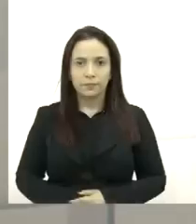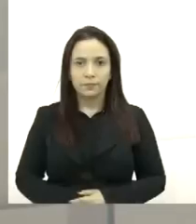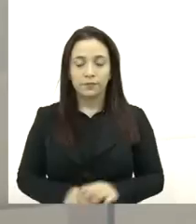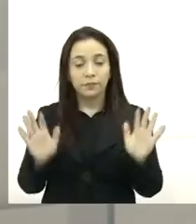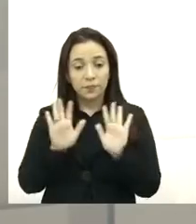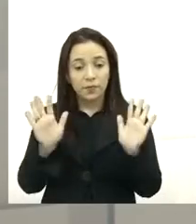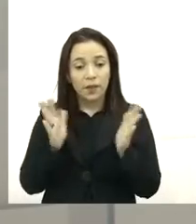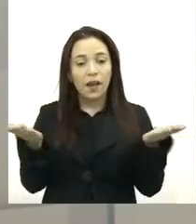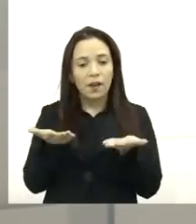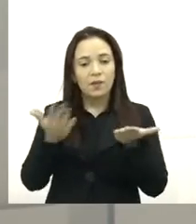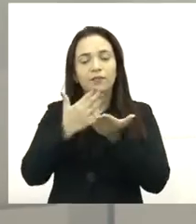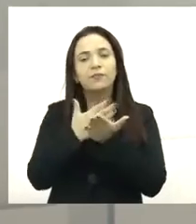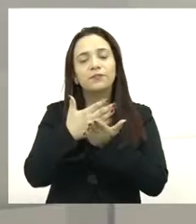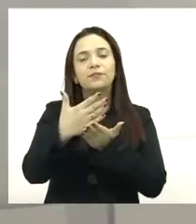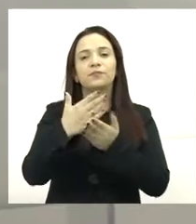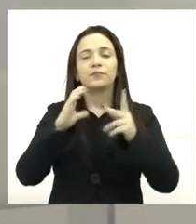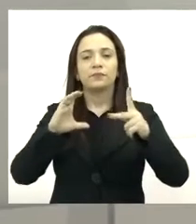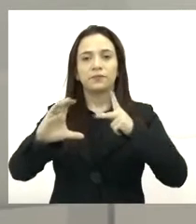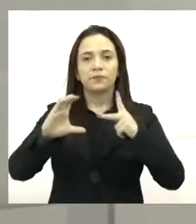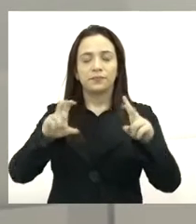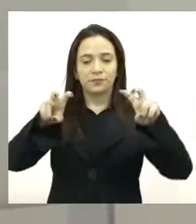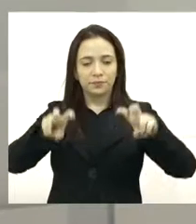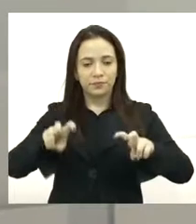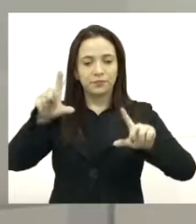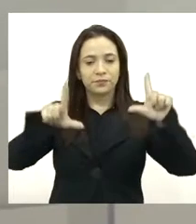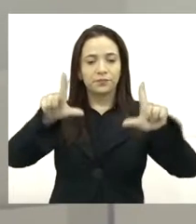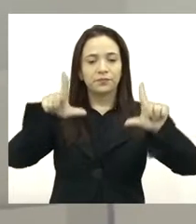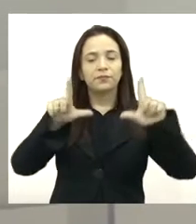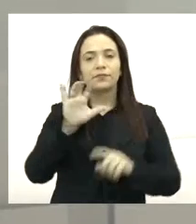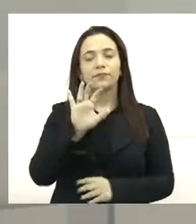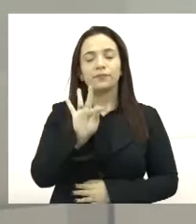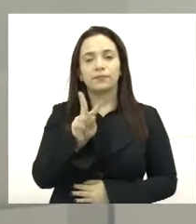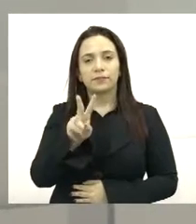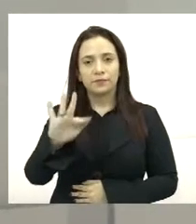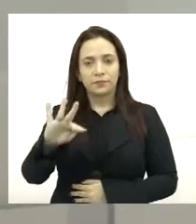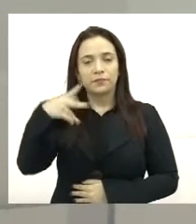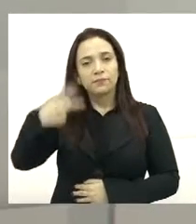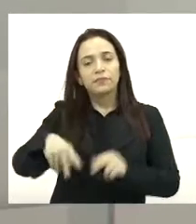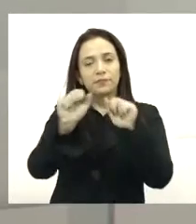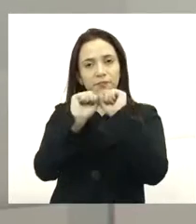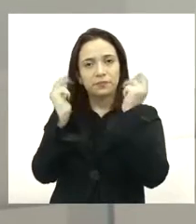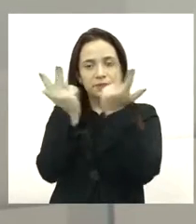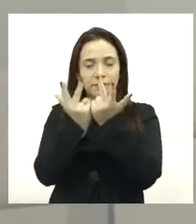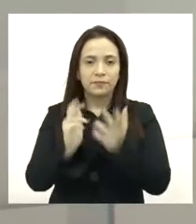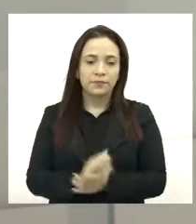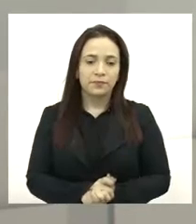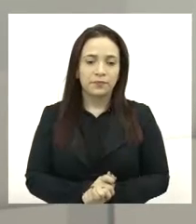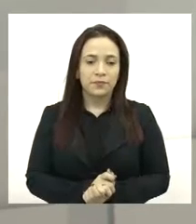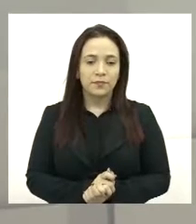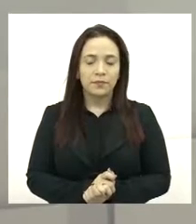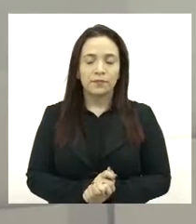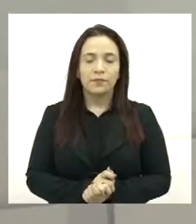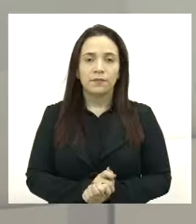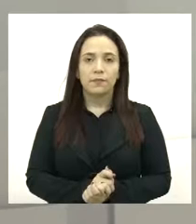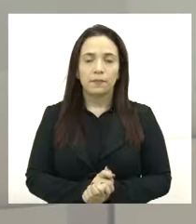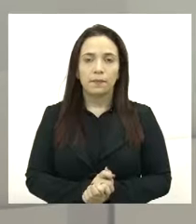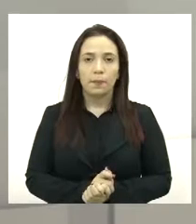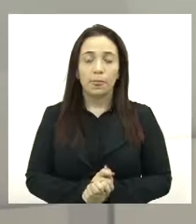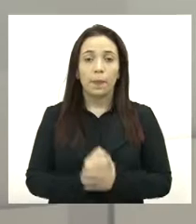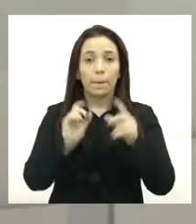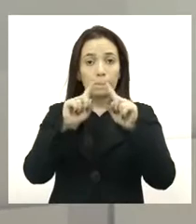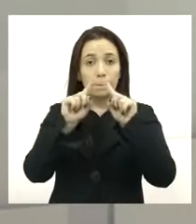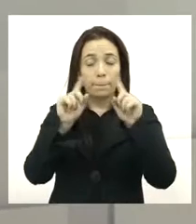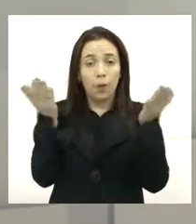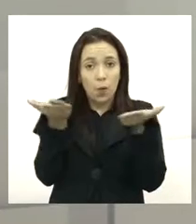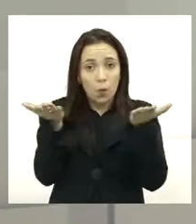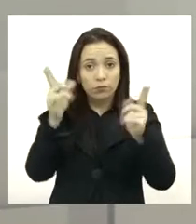Olá, estamos iniciando o Plenário da Cidade pela TV Fortaleza, emissora da Câmara Municipal. No programa